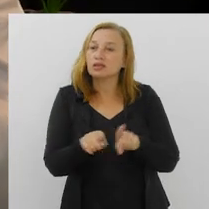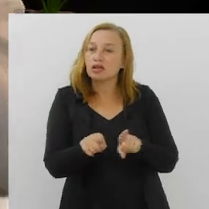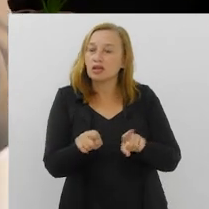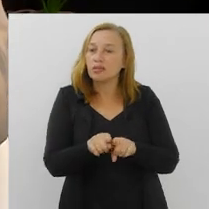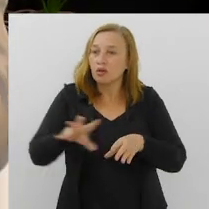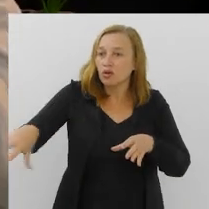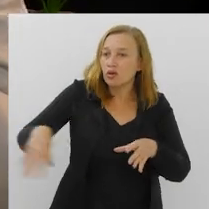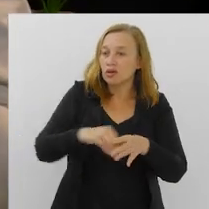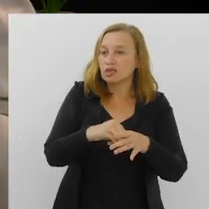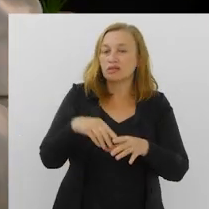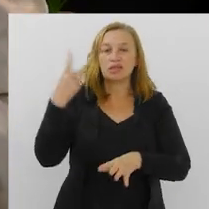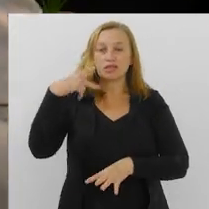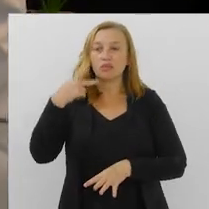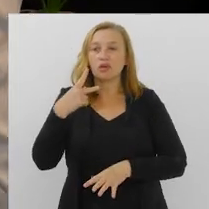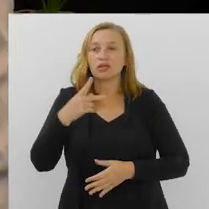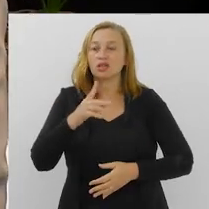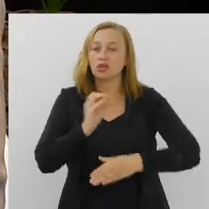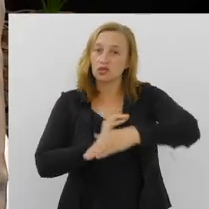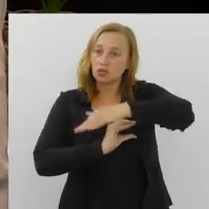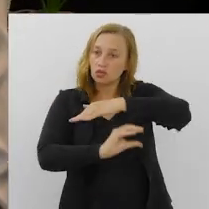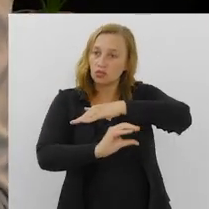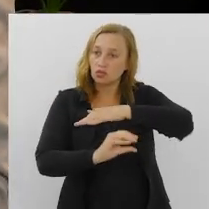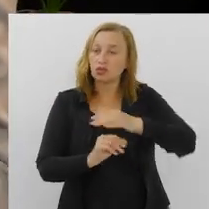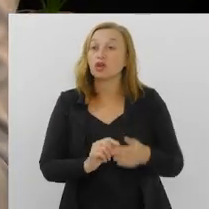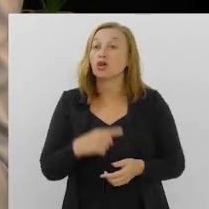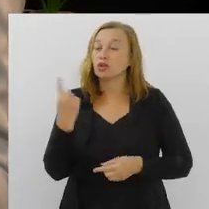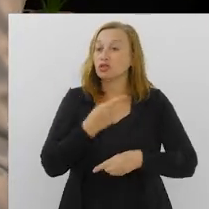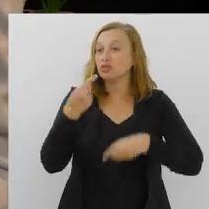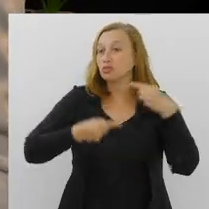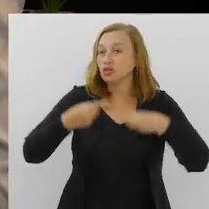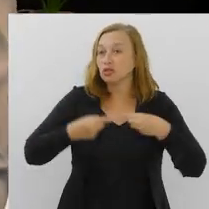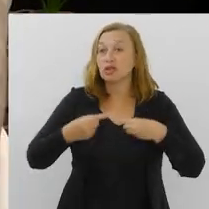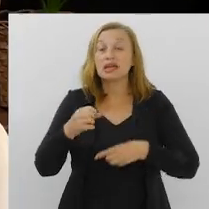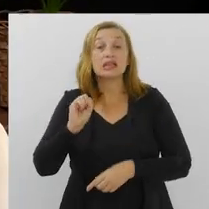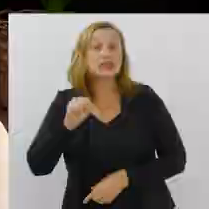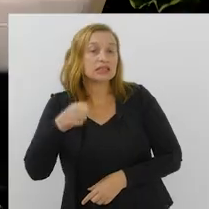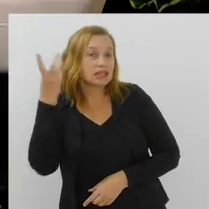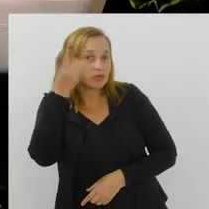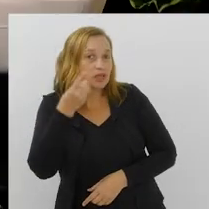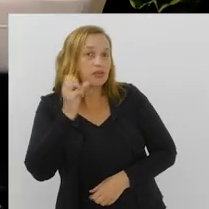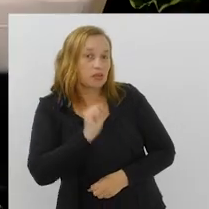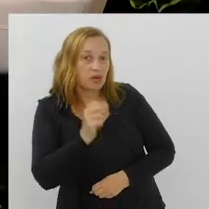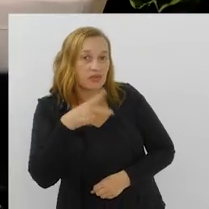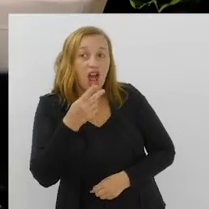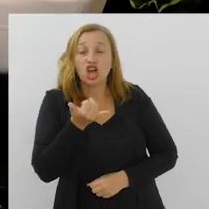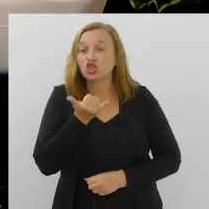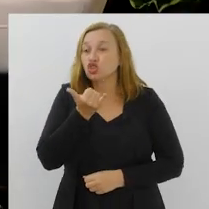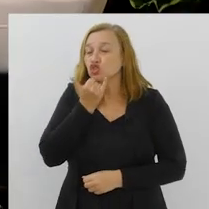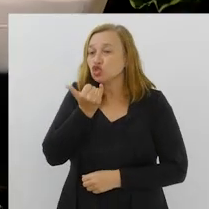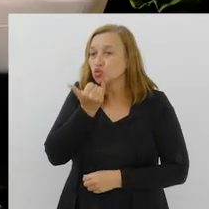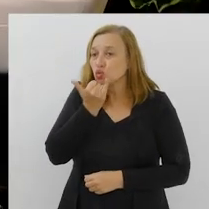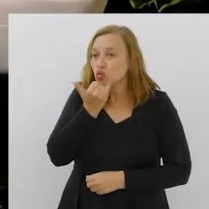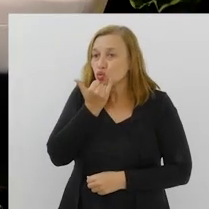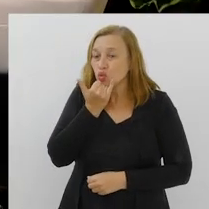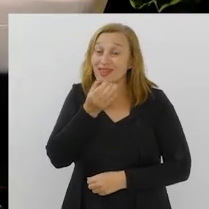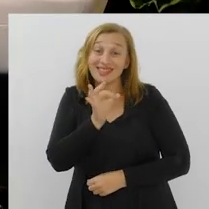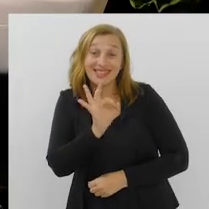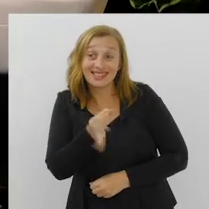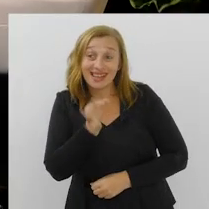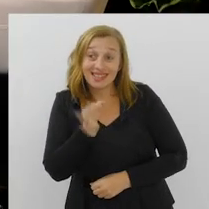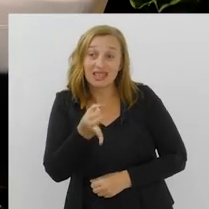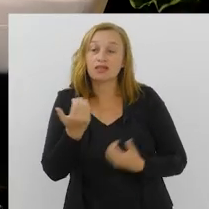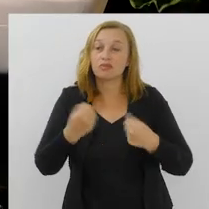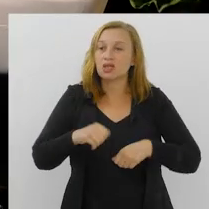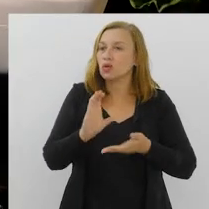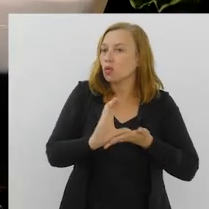aí o fomento dessa política através do fundo. Nós estamos discutindo... Sim, deputado, pode falar. Desculpa, com